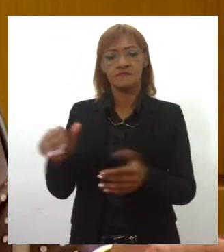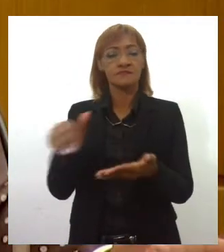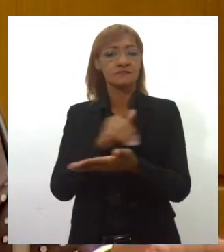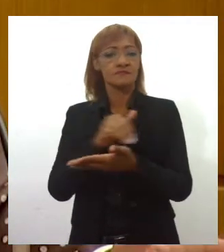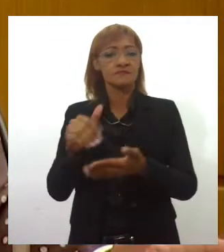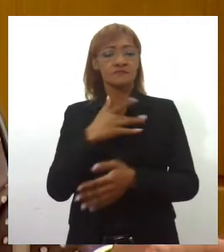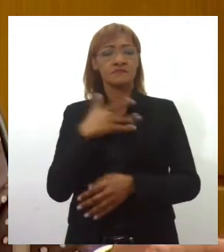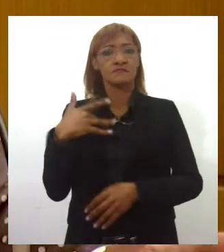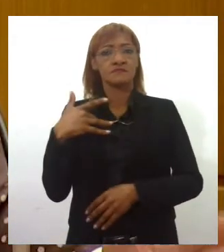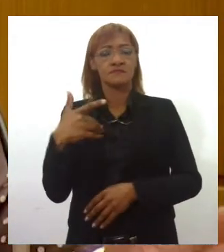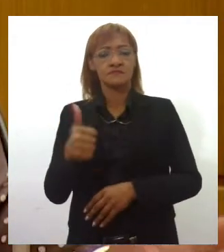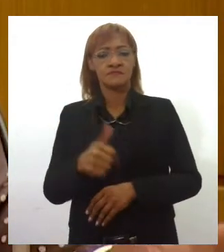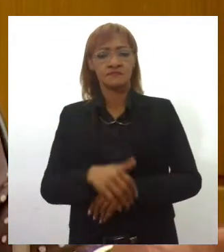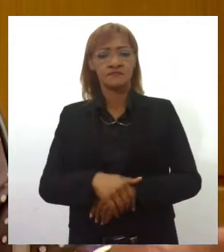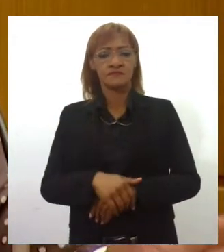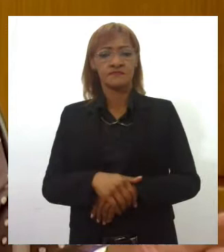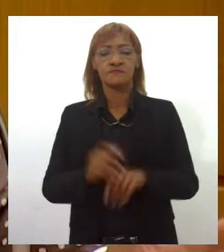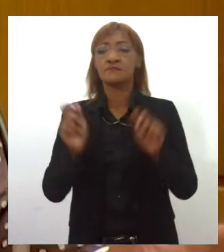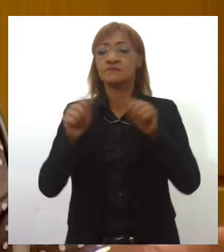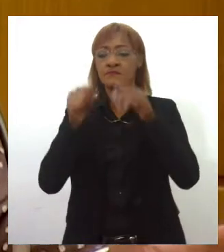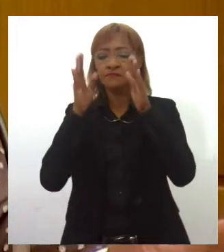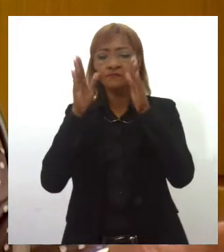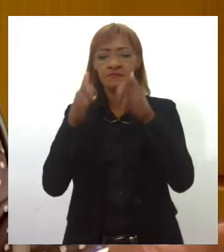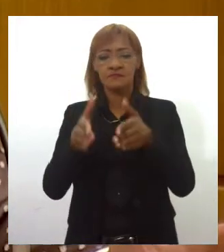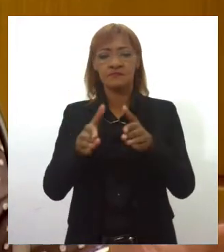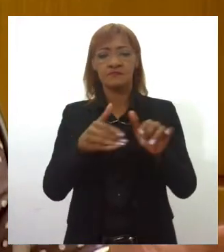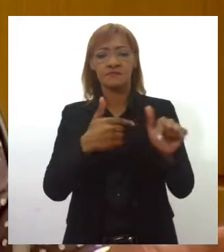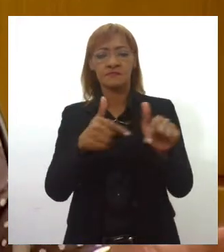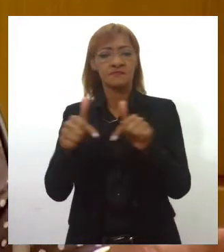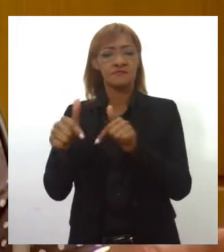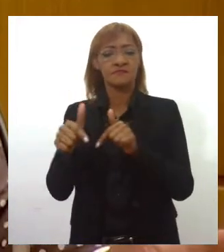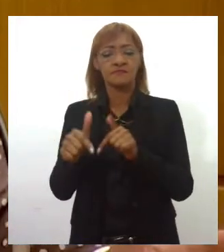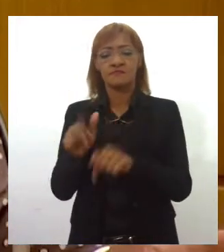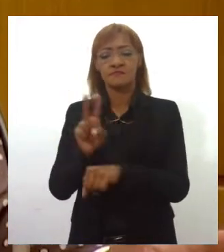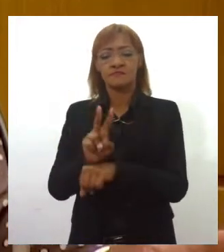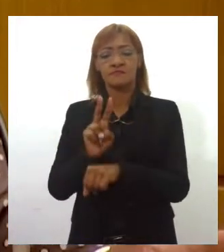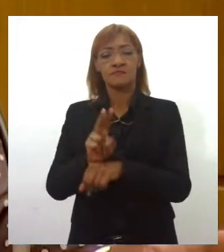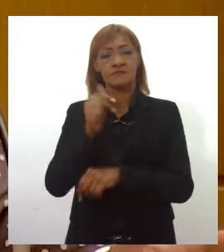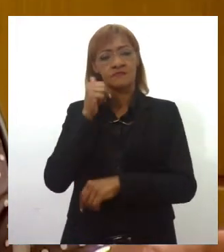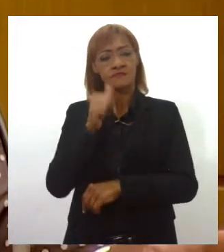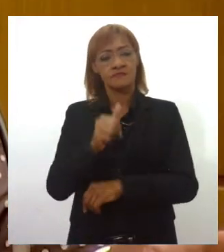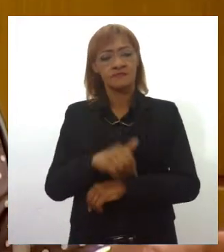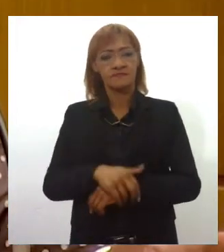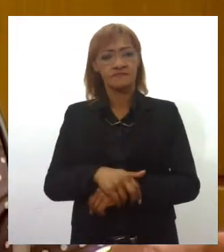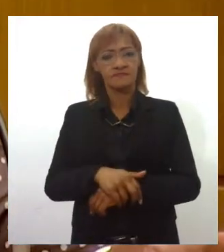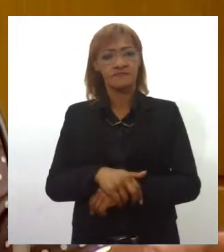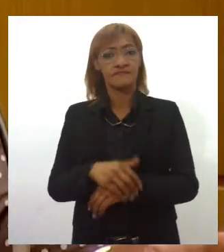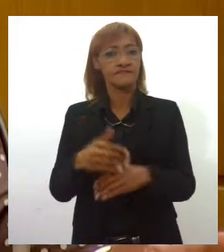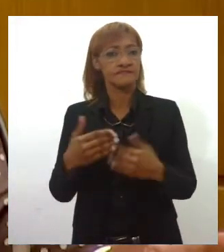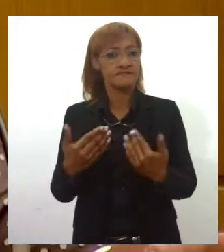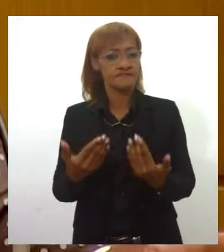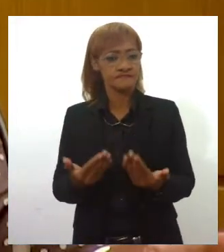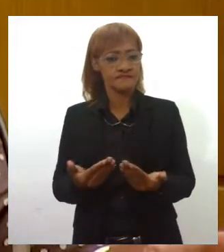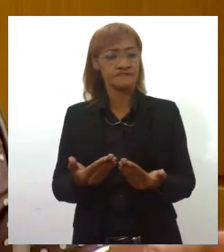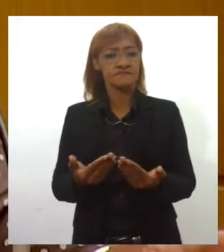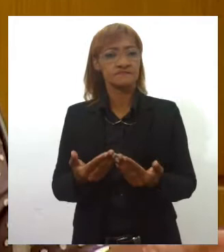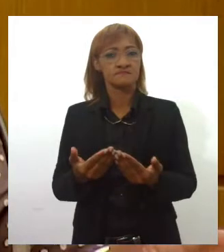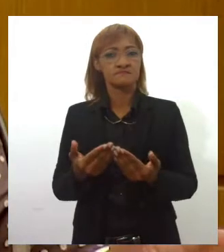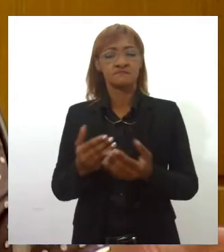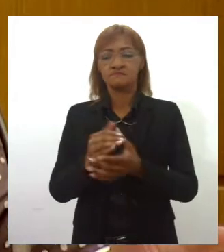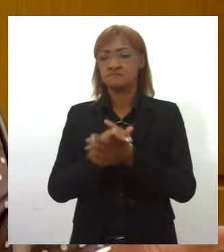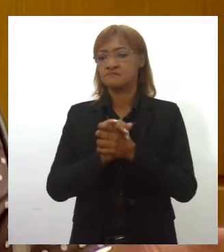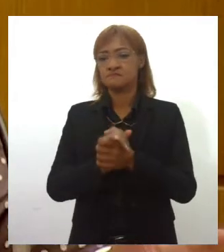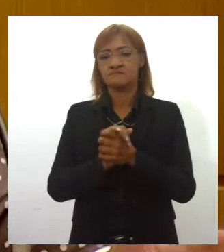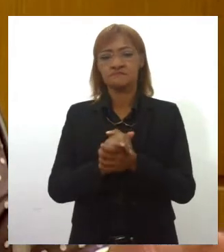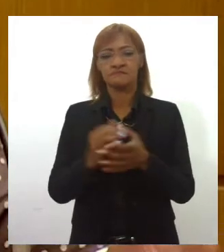Pública seja específico para trabalhar a política de proteção à mulher. Então a gente vê isso com grande louvor, porque a gente sabe que